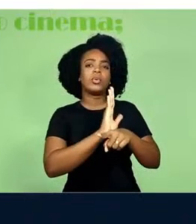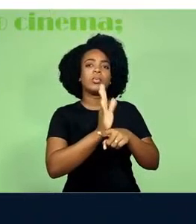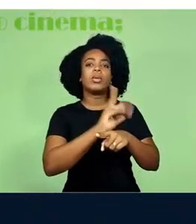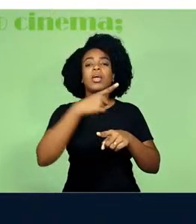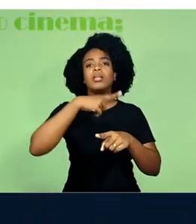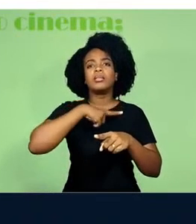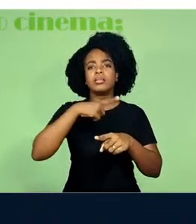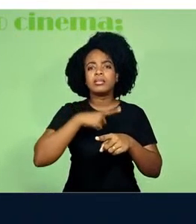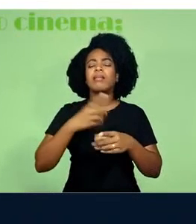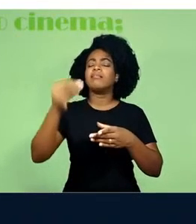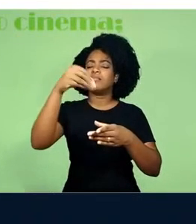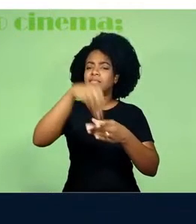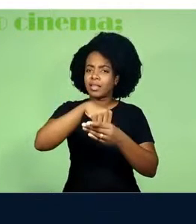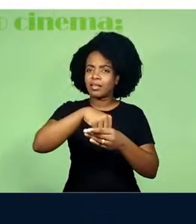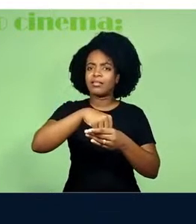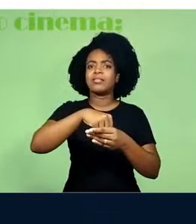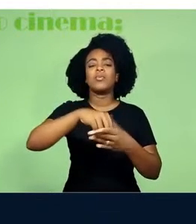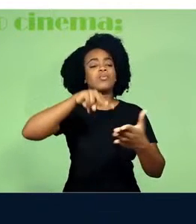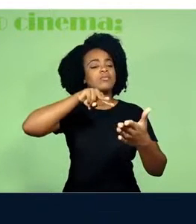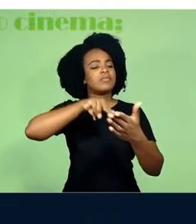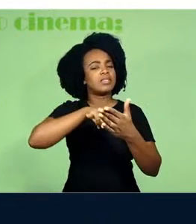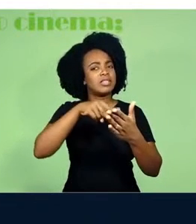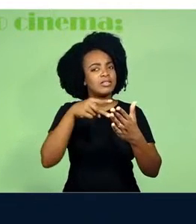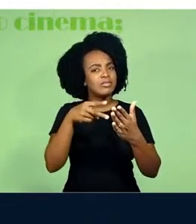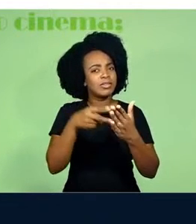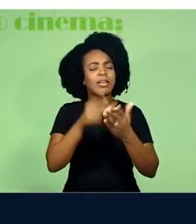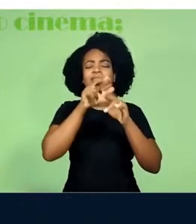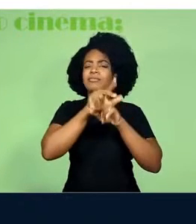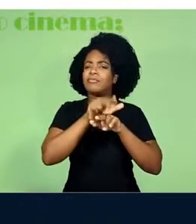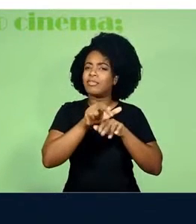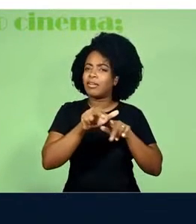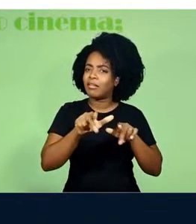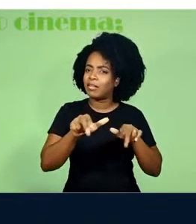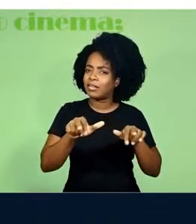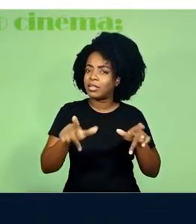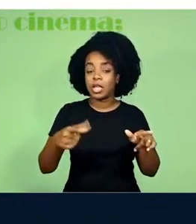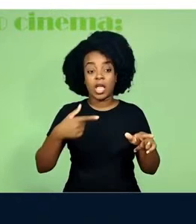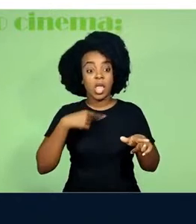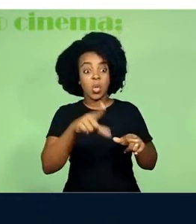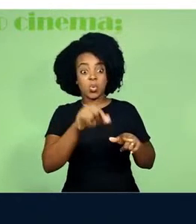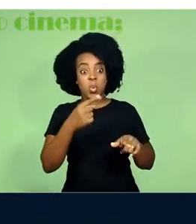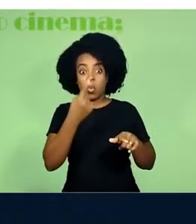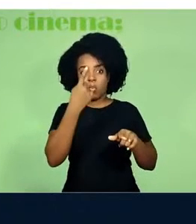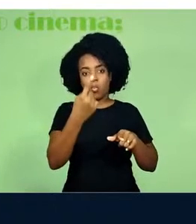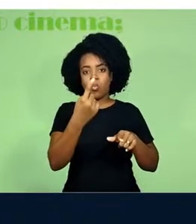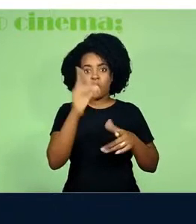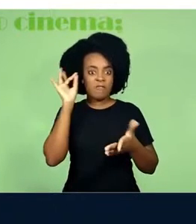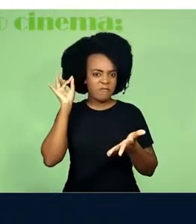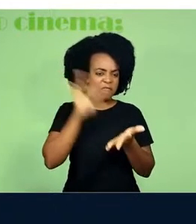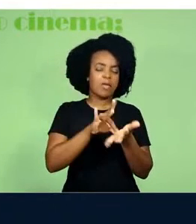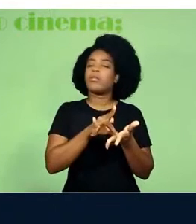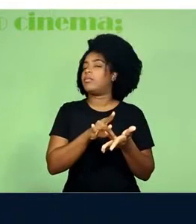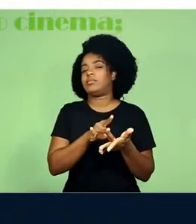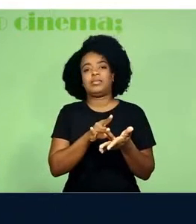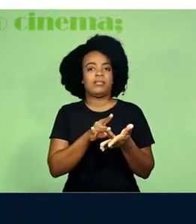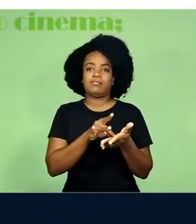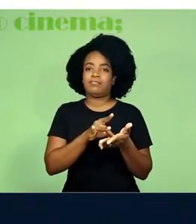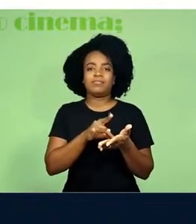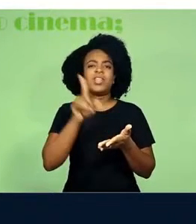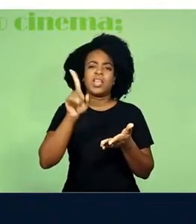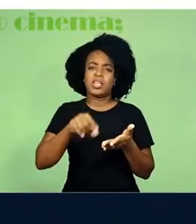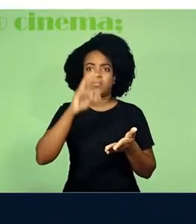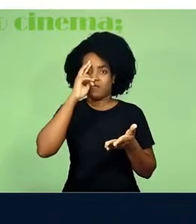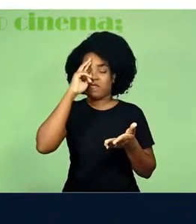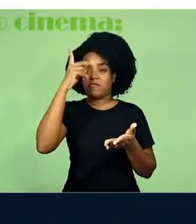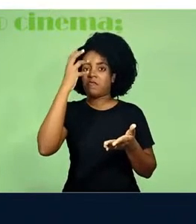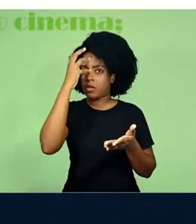ele tem muitos sentidos. E fechar esses sentidos e eleger um como verdadeiro é uma falha muito grave